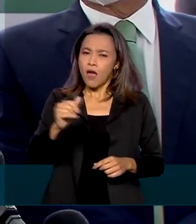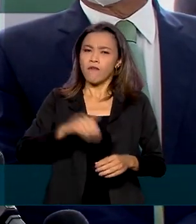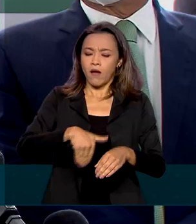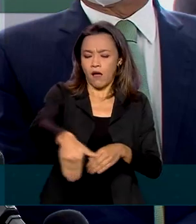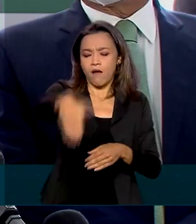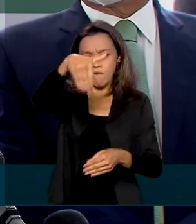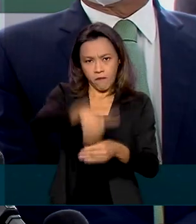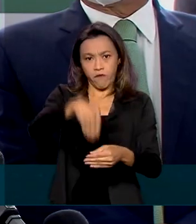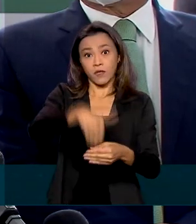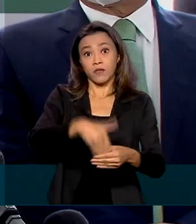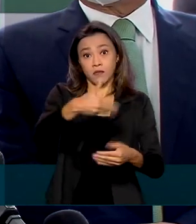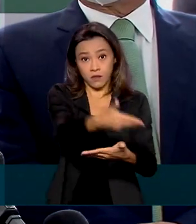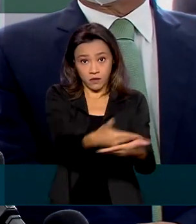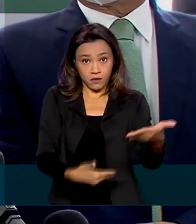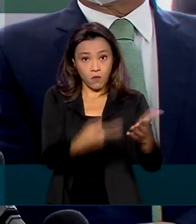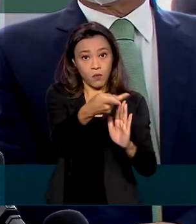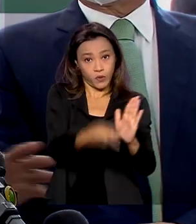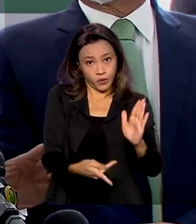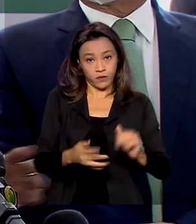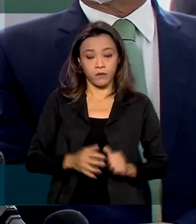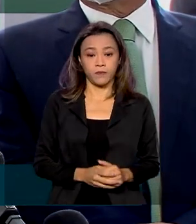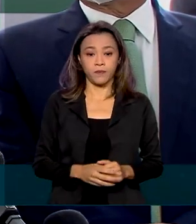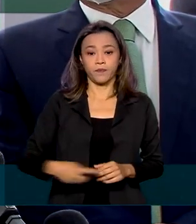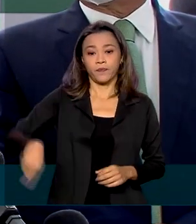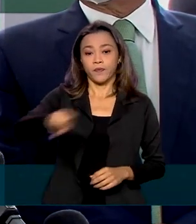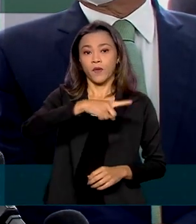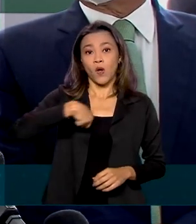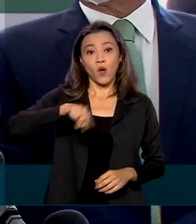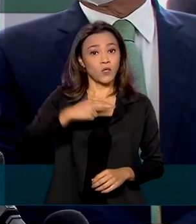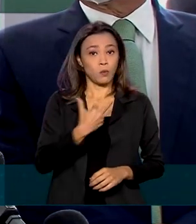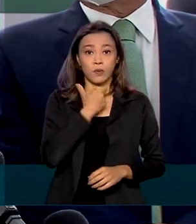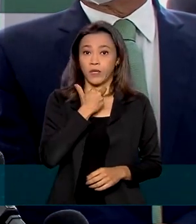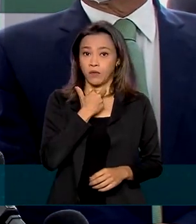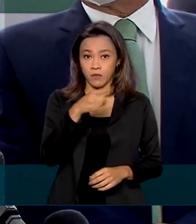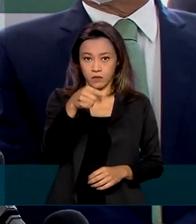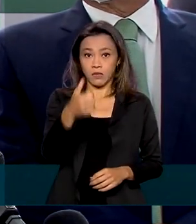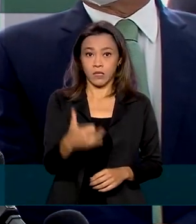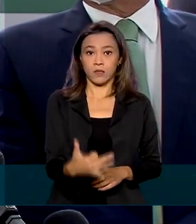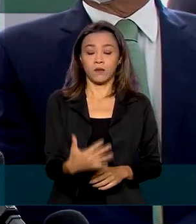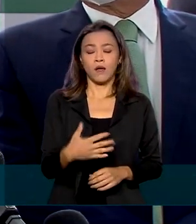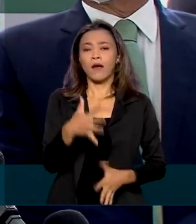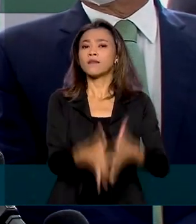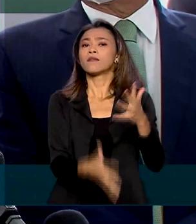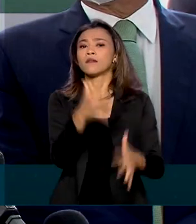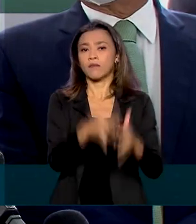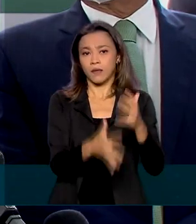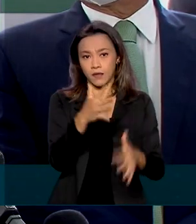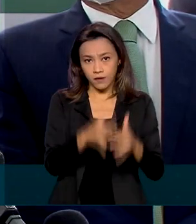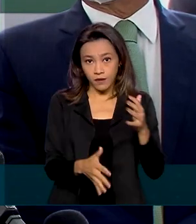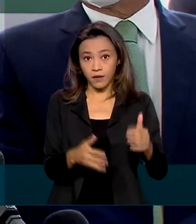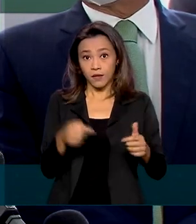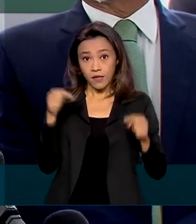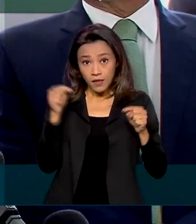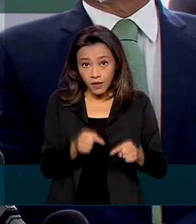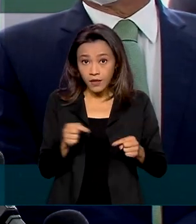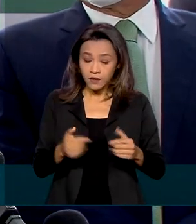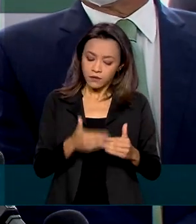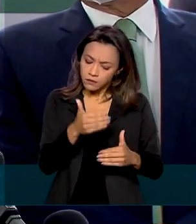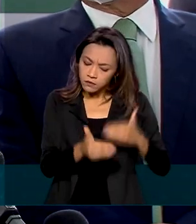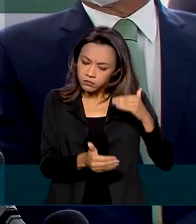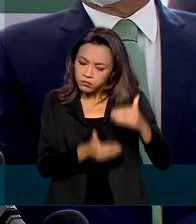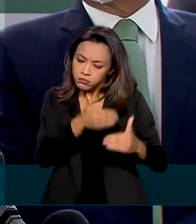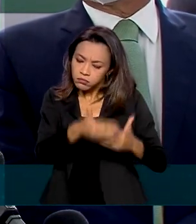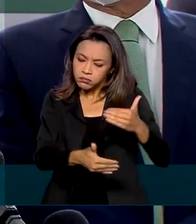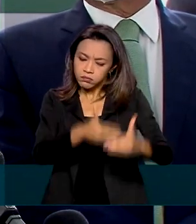votação. Nós não podemos, em hipótese alguma, atrapalhar esta rampa de crescimento